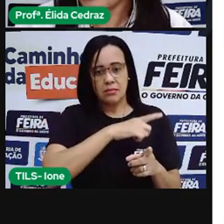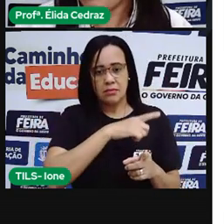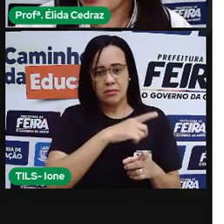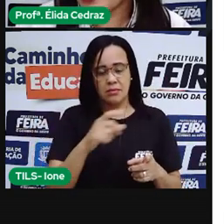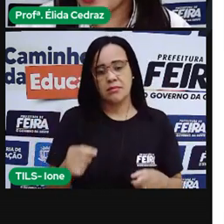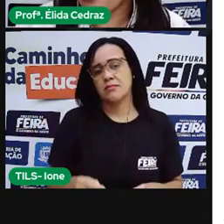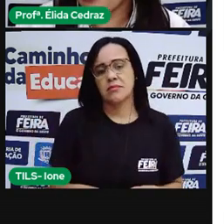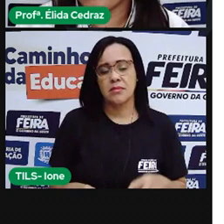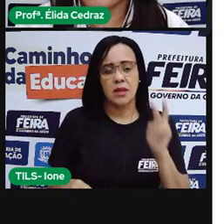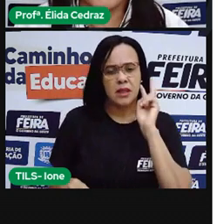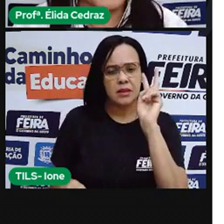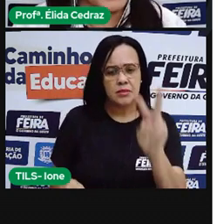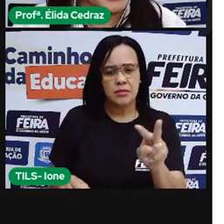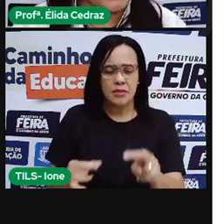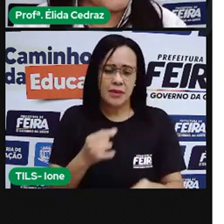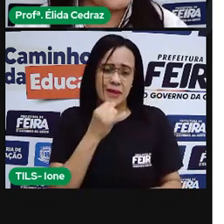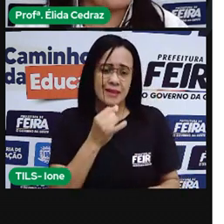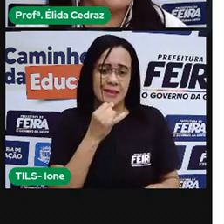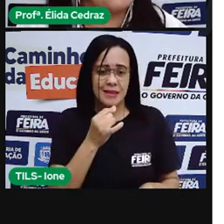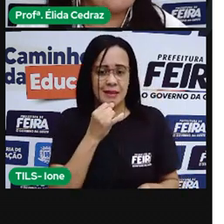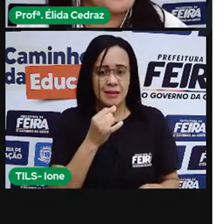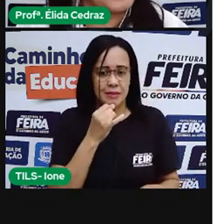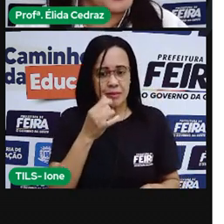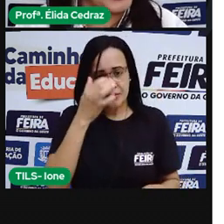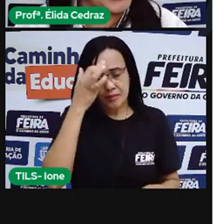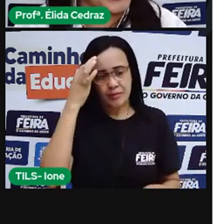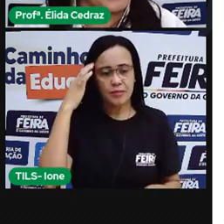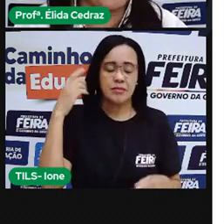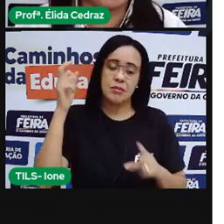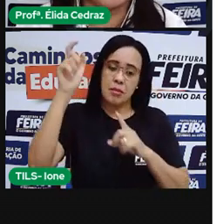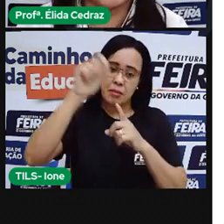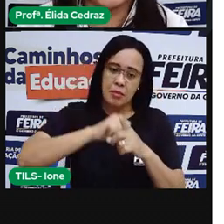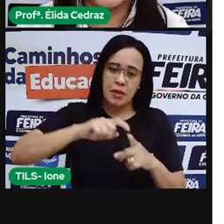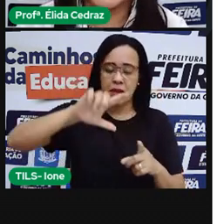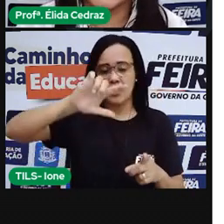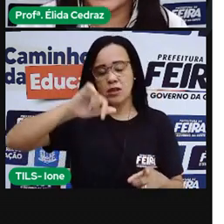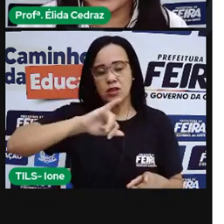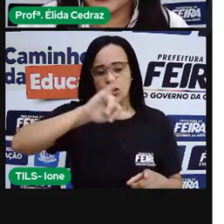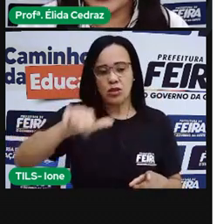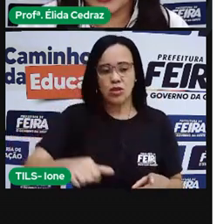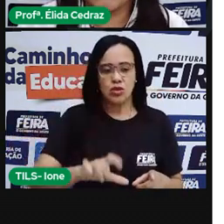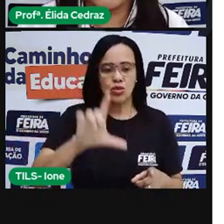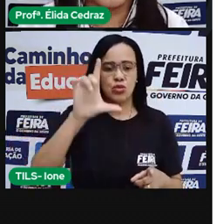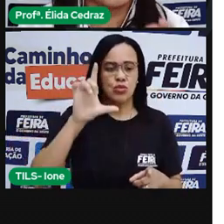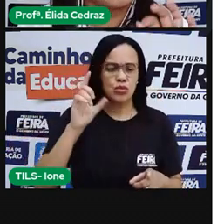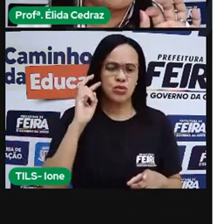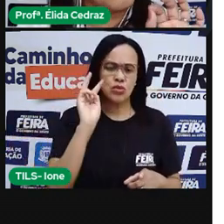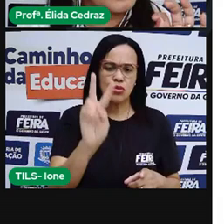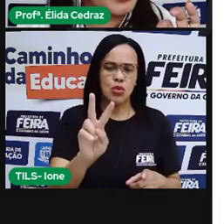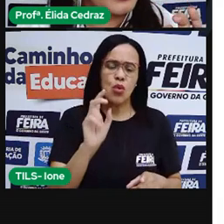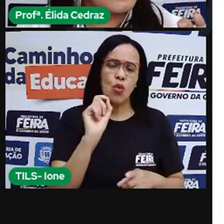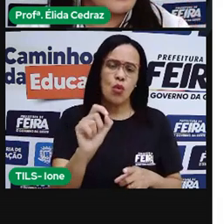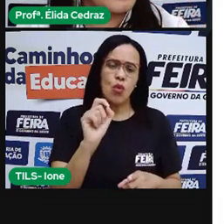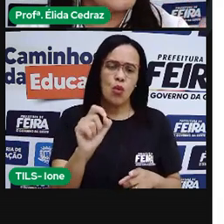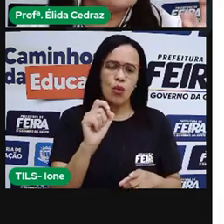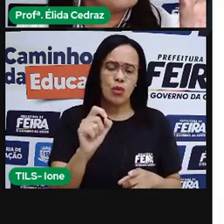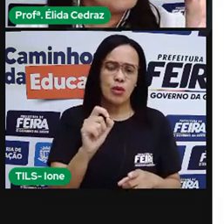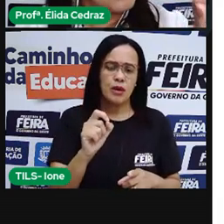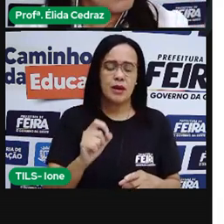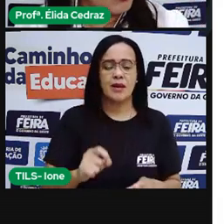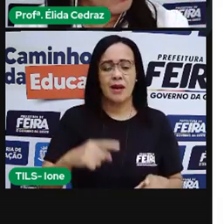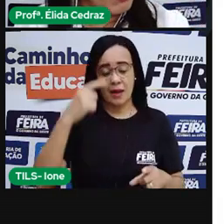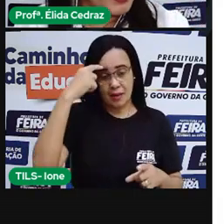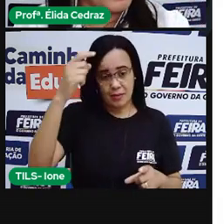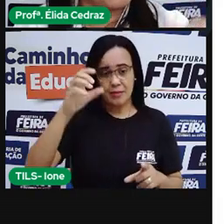Por exemplo, nós estamos no mês de julho e aqui nós temos um calendário